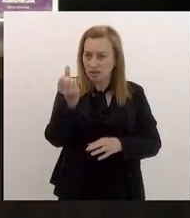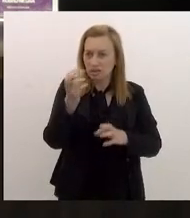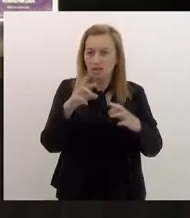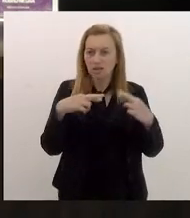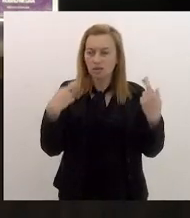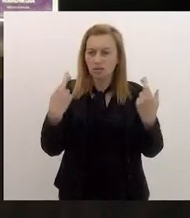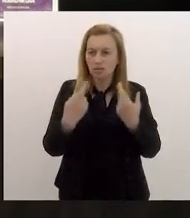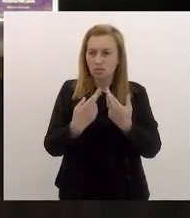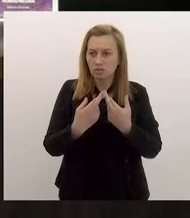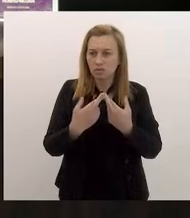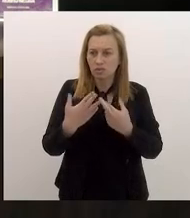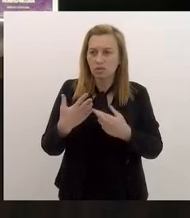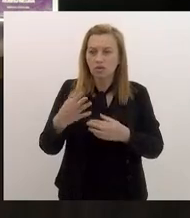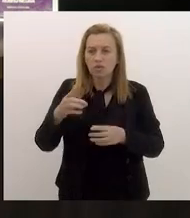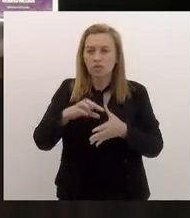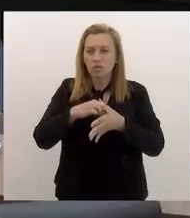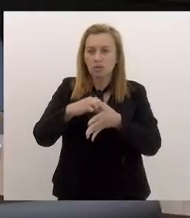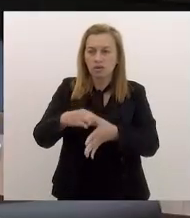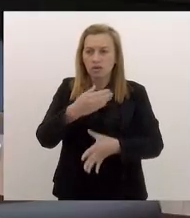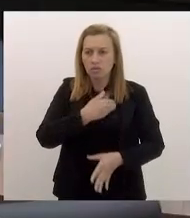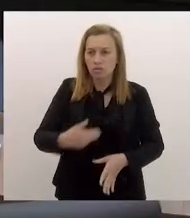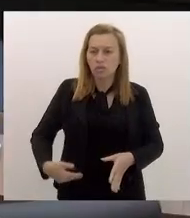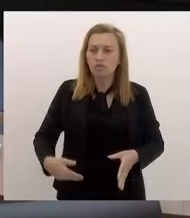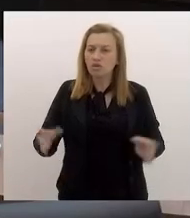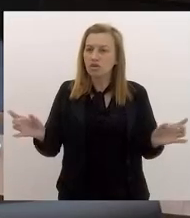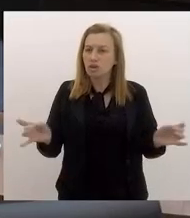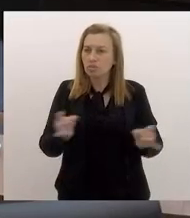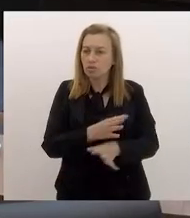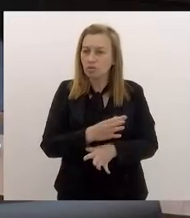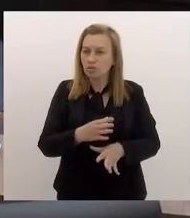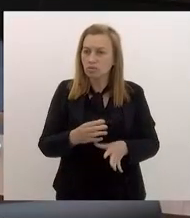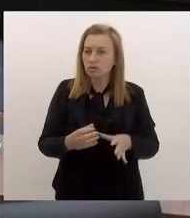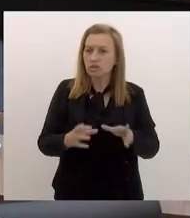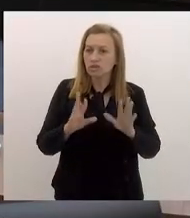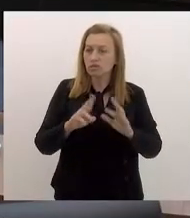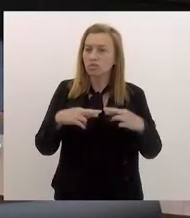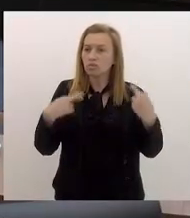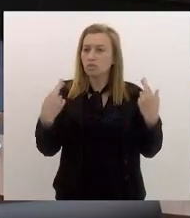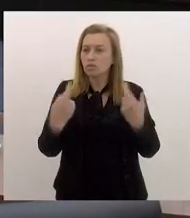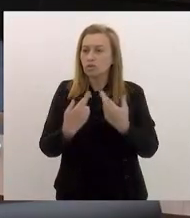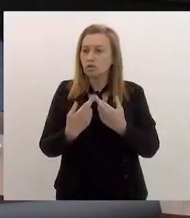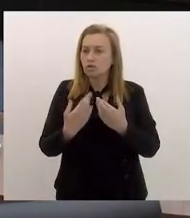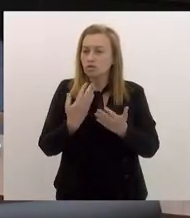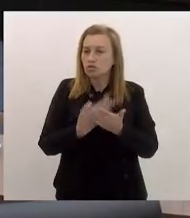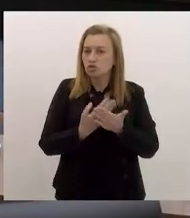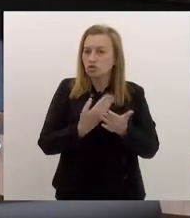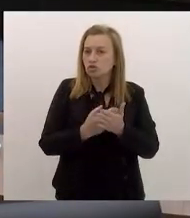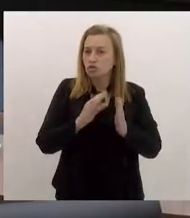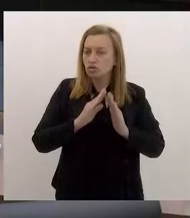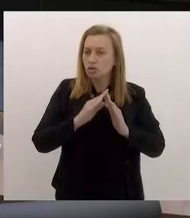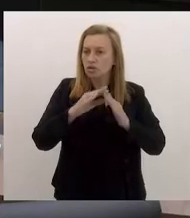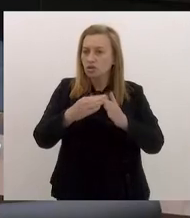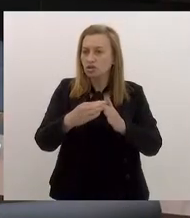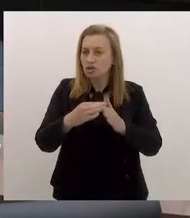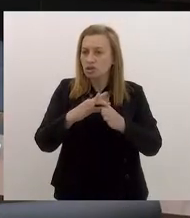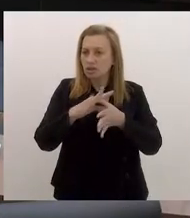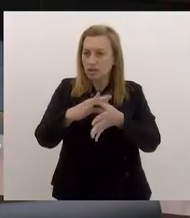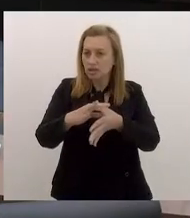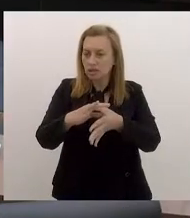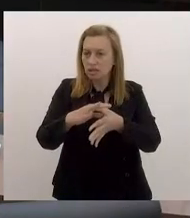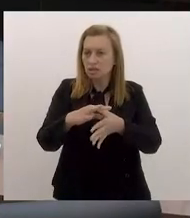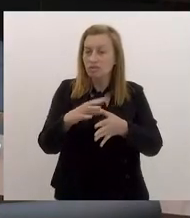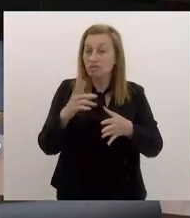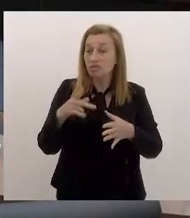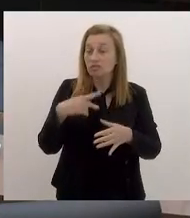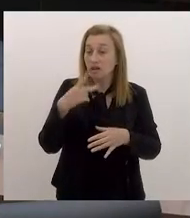saber do líder do governo, Márcio, se ele já está pronto para que a possa fazer uma reunião de líderes. Pois é, mas o que eu estava falando... Nós vamos aí, nós vamos fazer uma